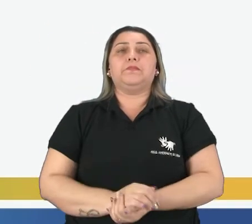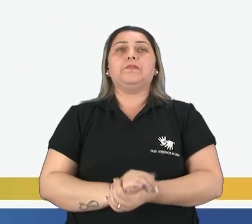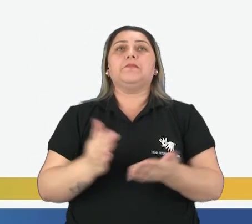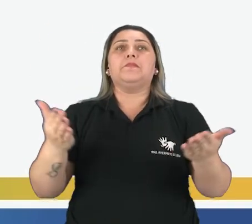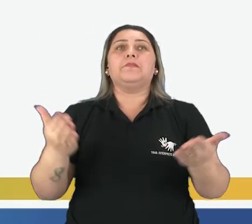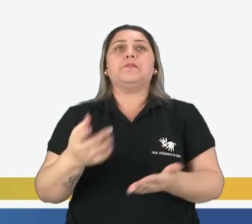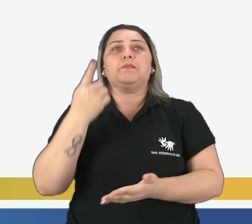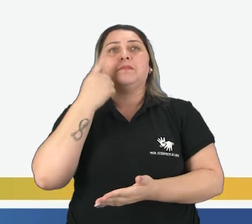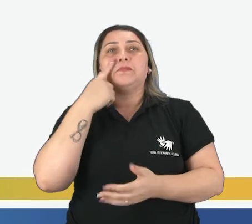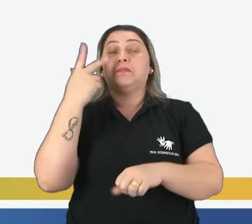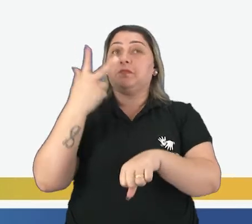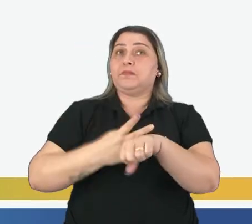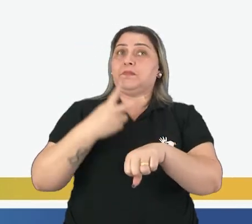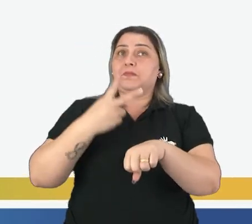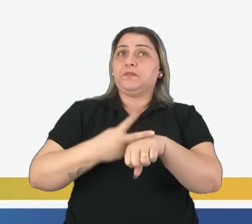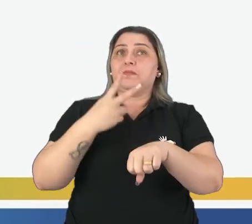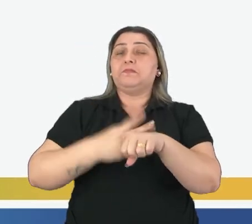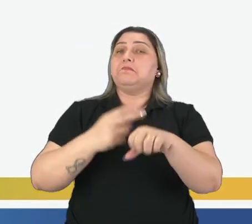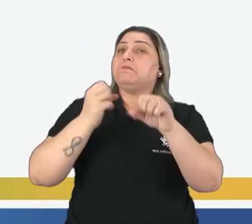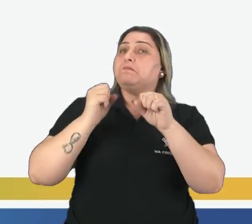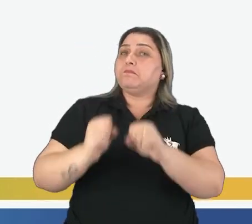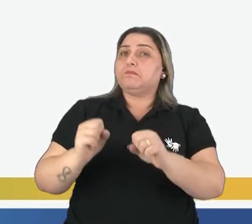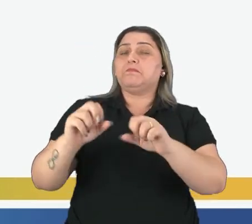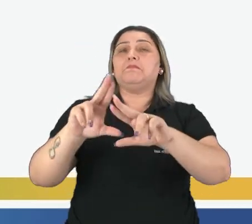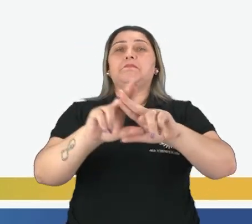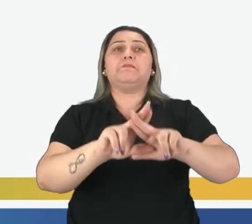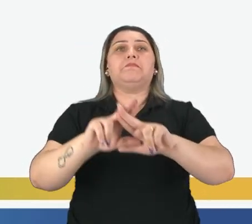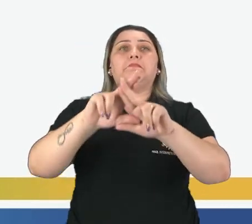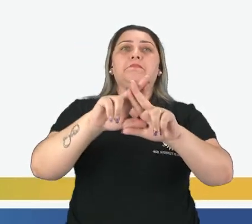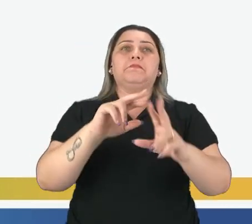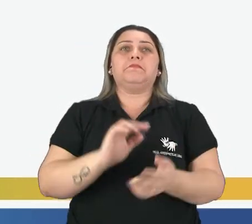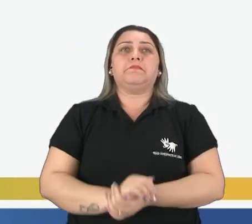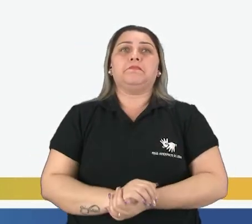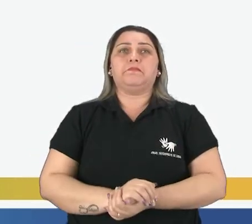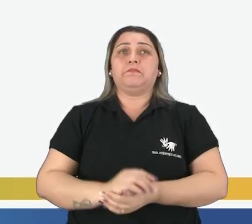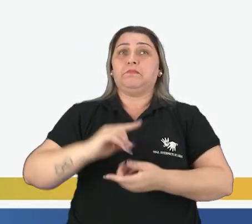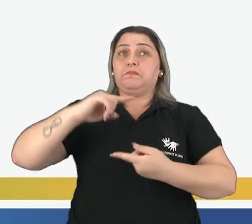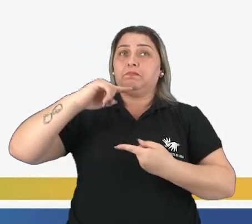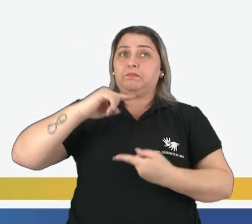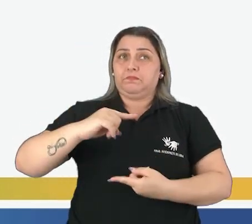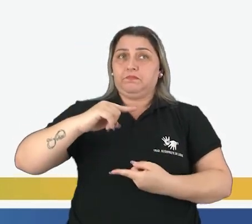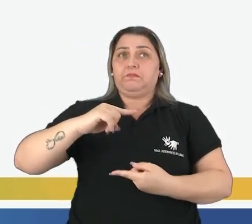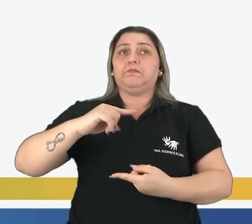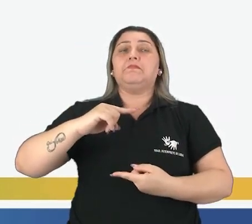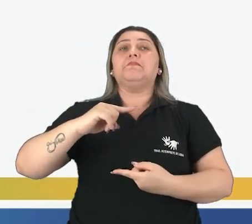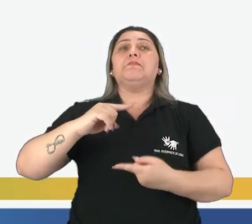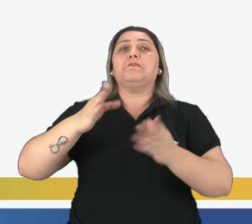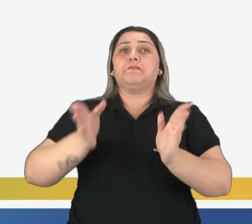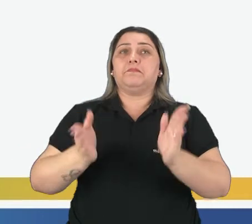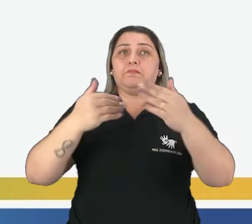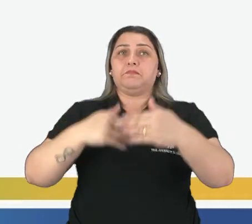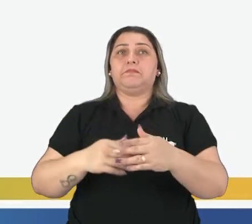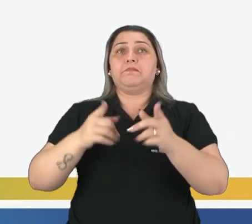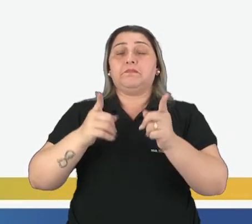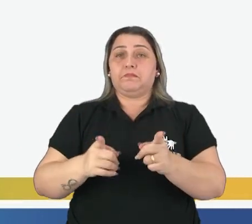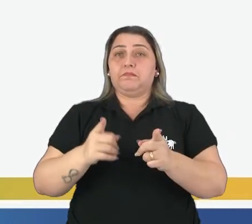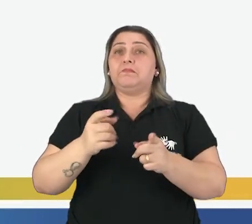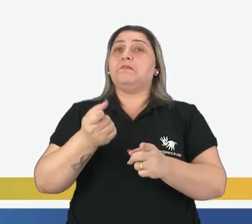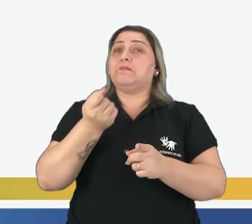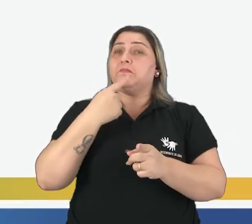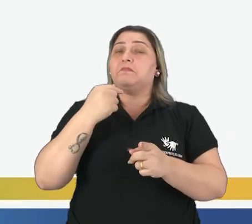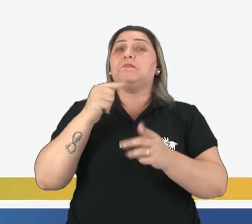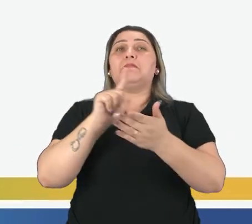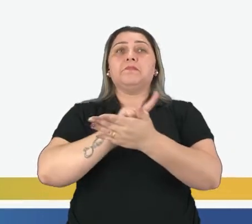Agora vamos ver os vidros que podem ser recicláveis. Os potes de conservas, as embalagens,